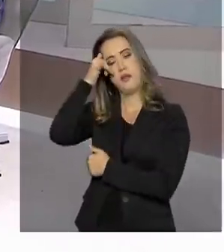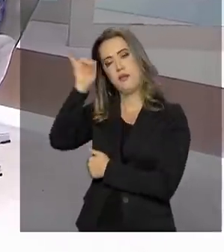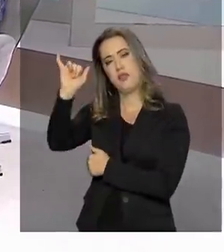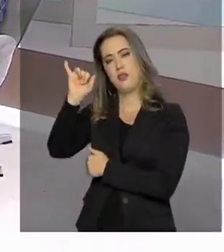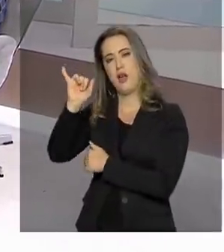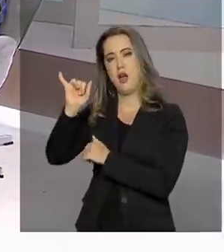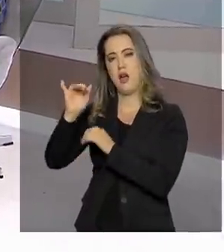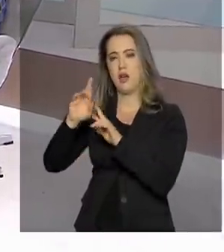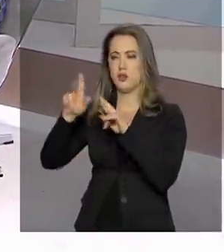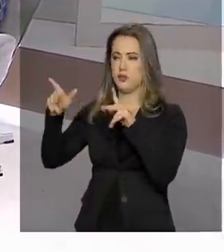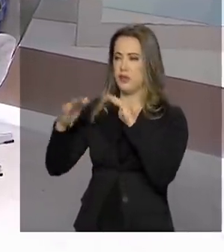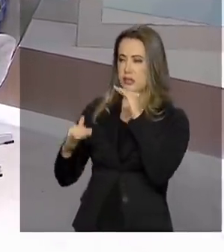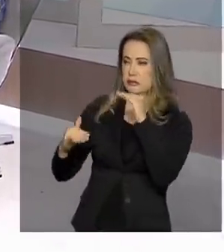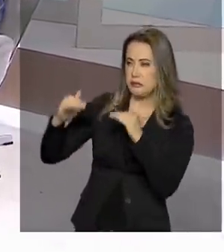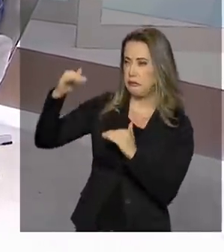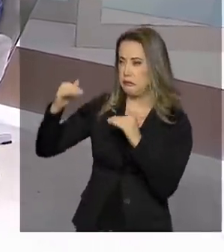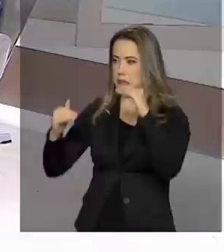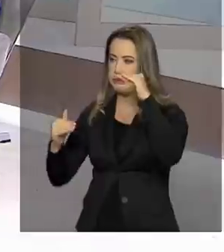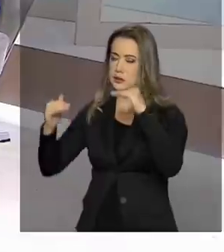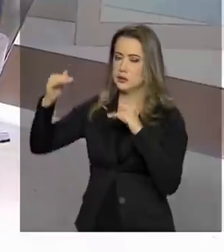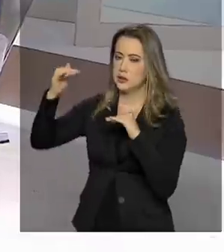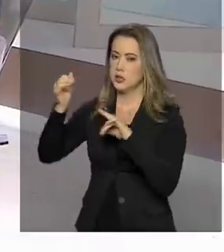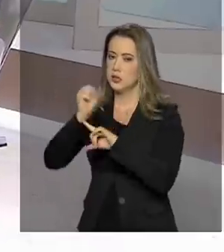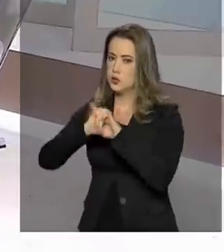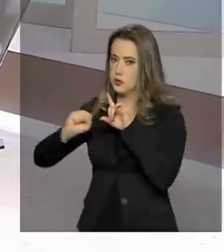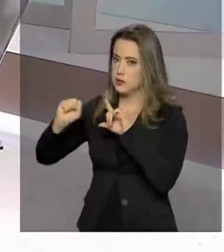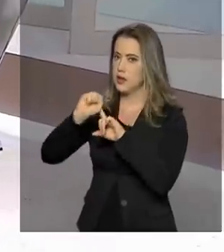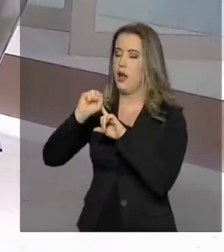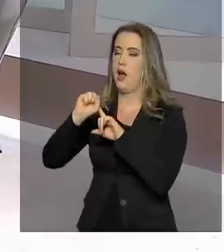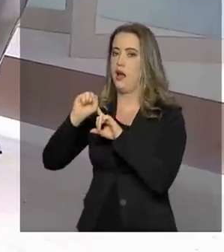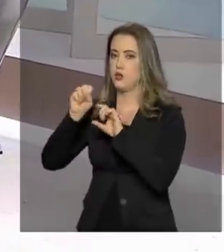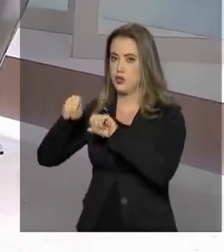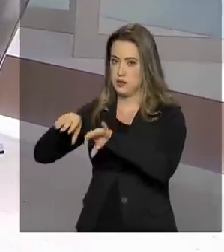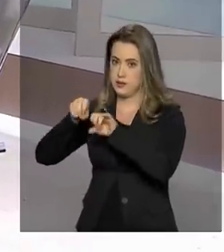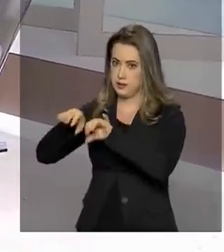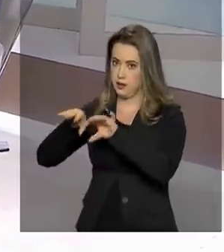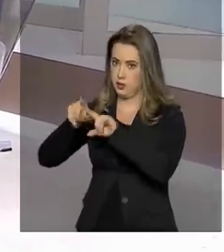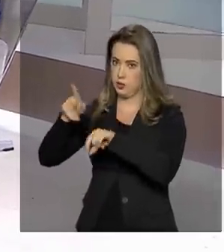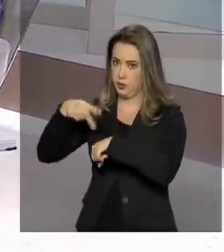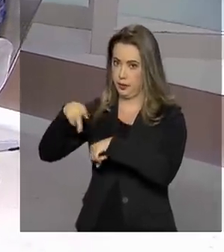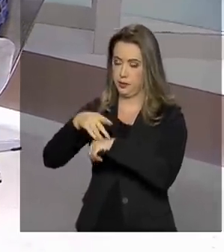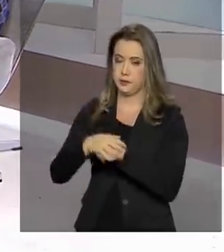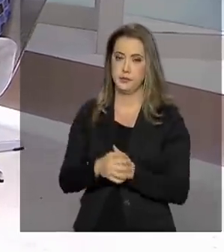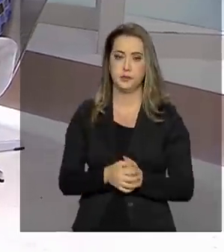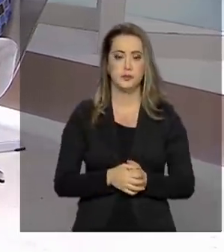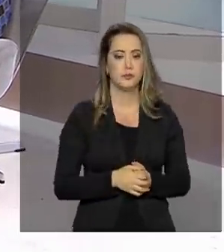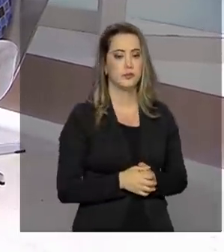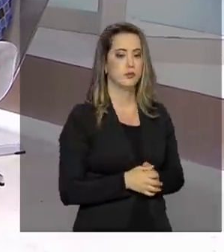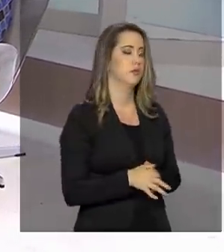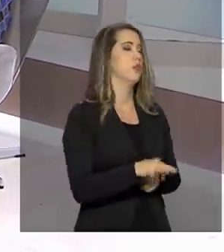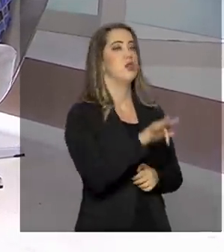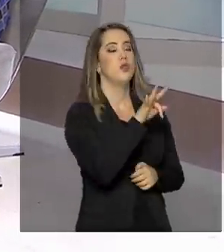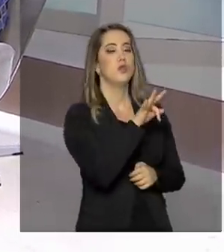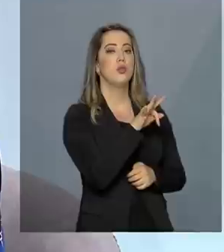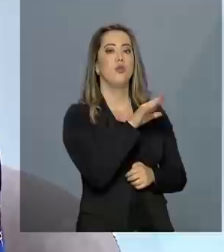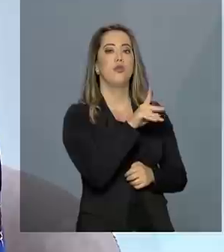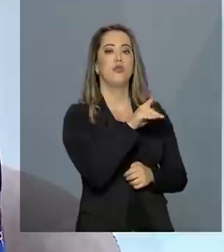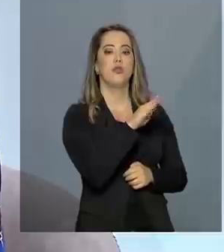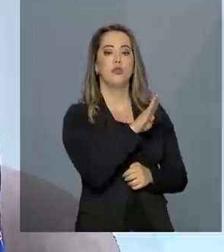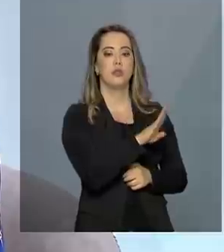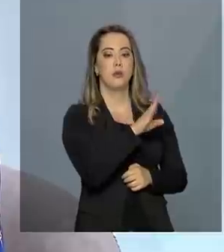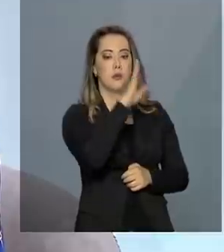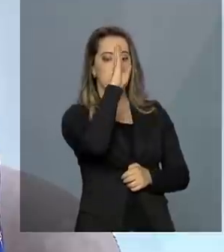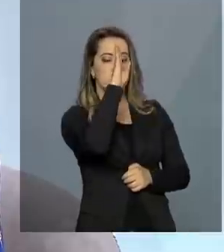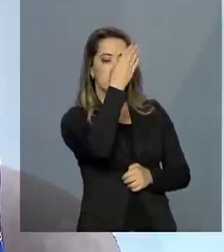desigualdades educacionais do país. Como é que a senhora vê isso? O Fundeb é um dos principais instrumentos de